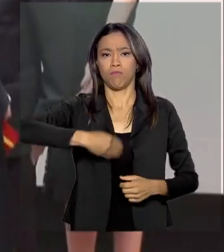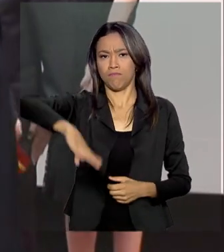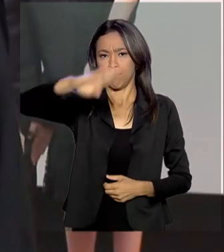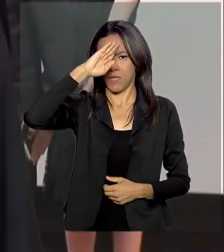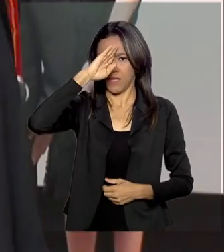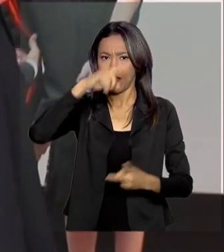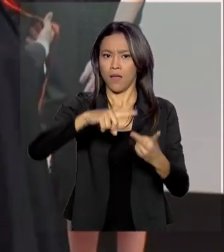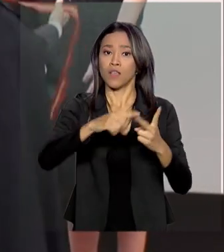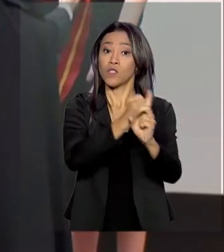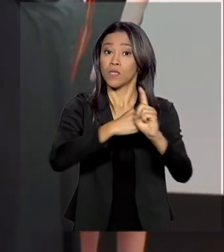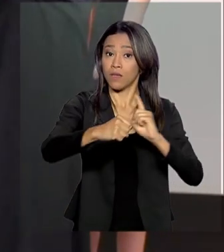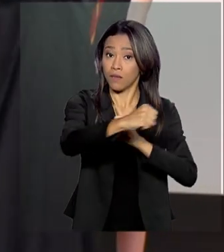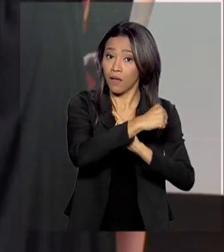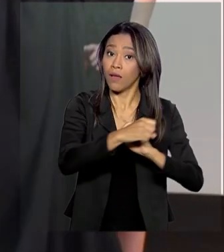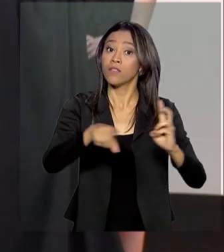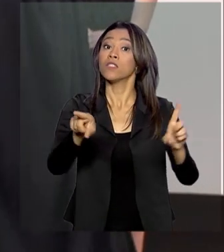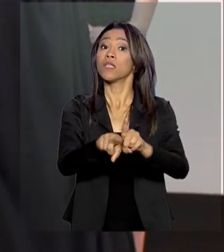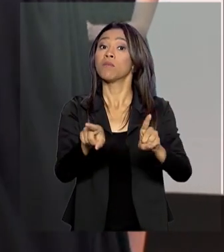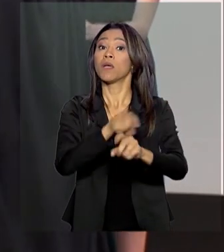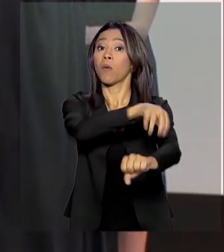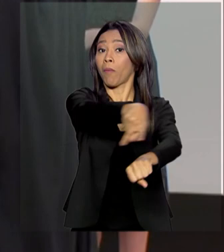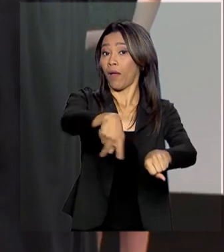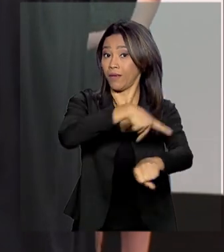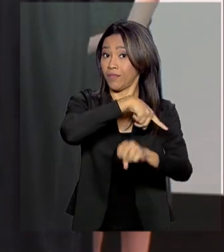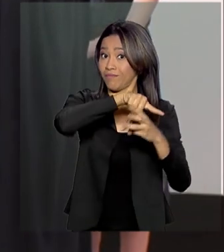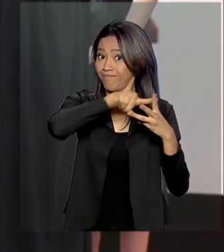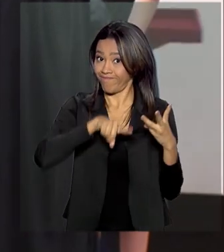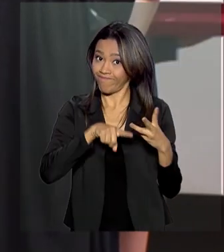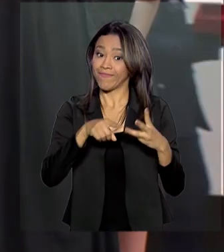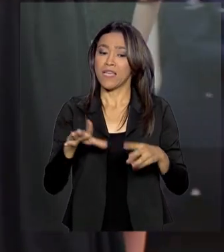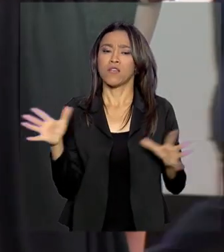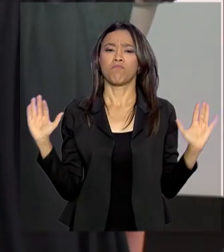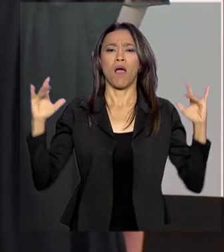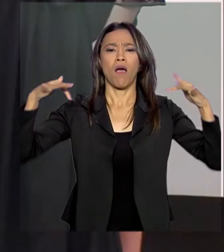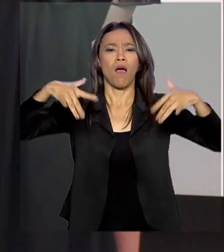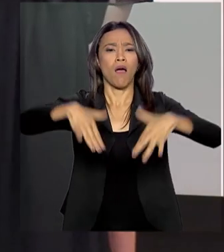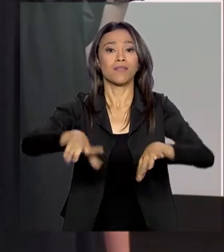e ao país. Ao todo, 70 personalidades foram homenageadas.